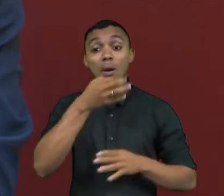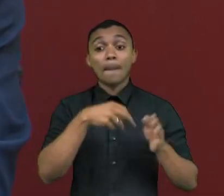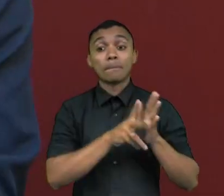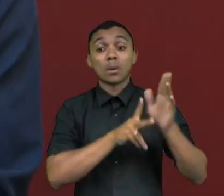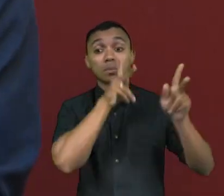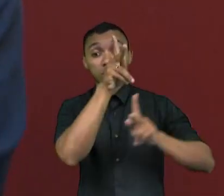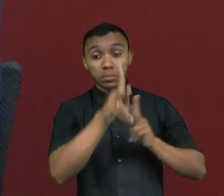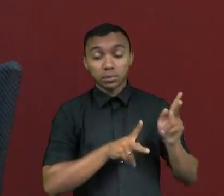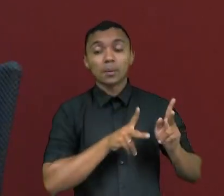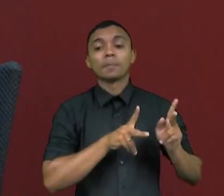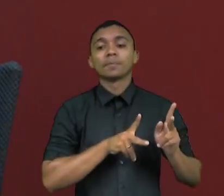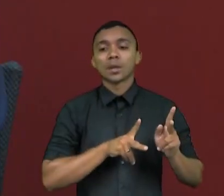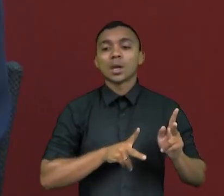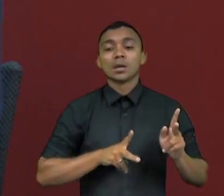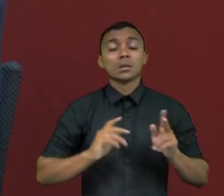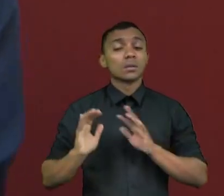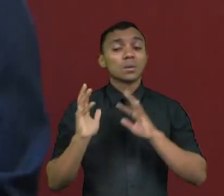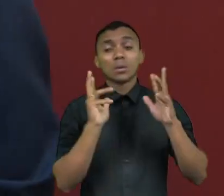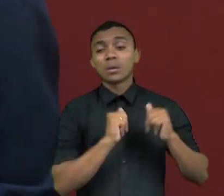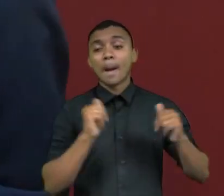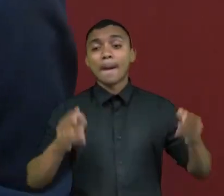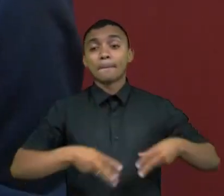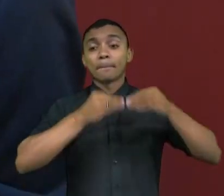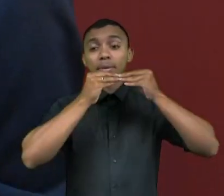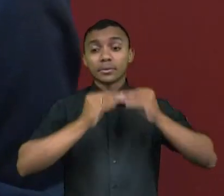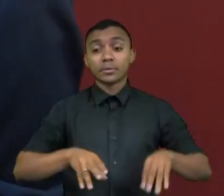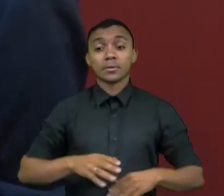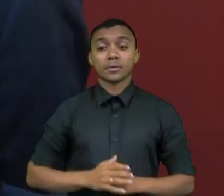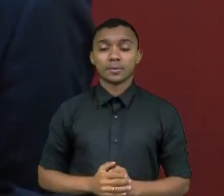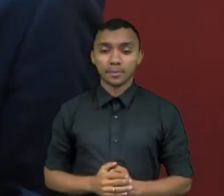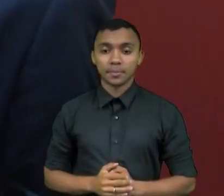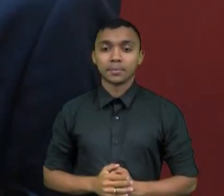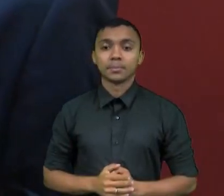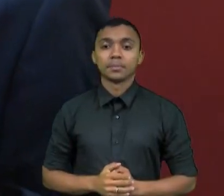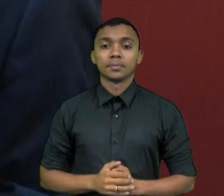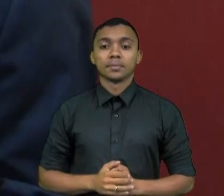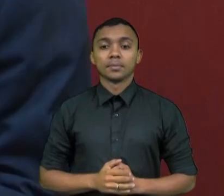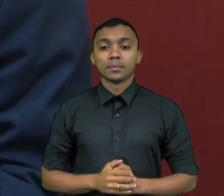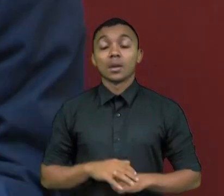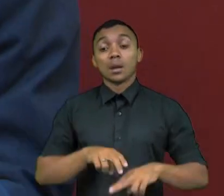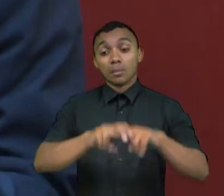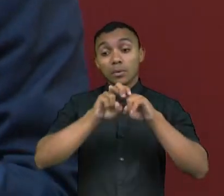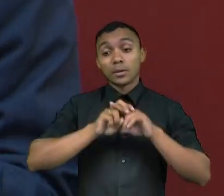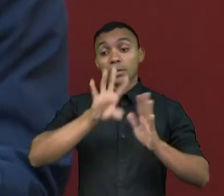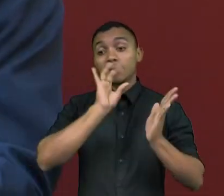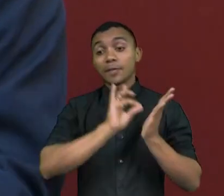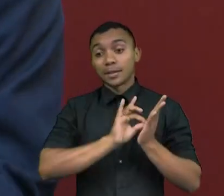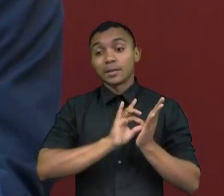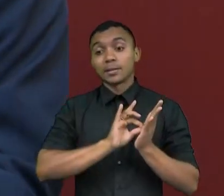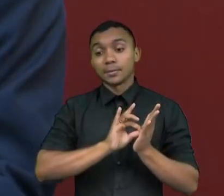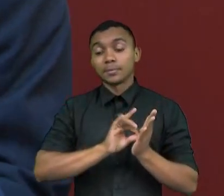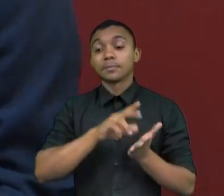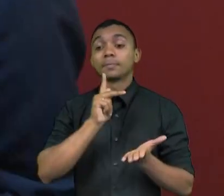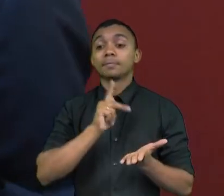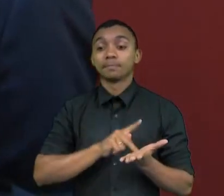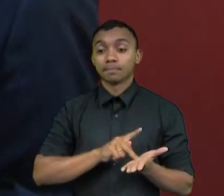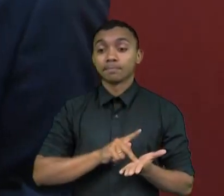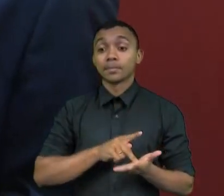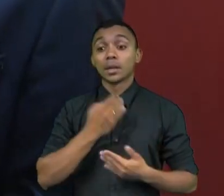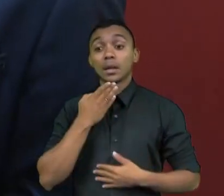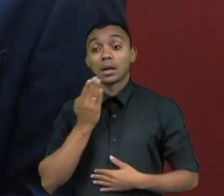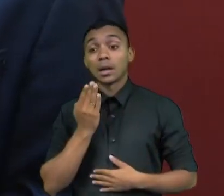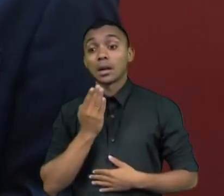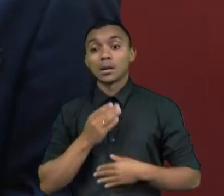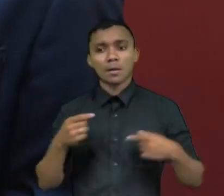estão todos num complô para prejudicar uma única pessoa. Então realmente é algo que os fatos não estão batendo